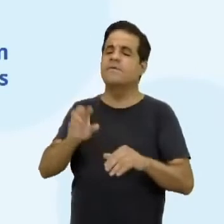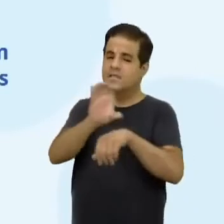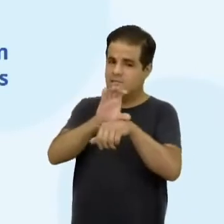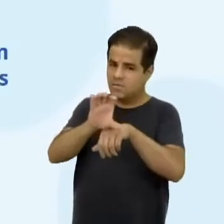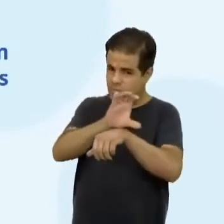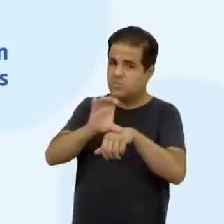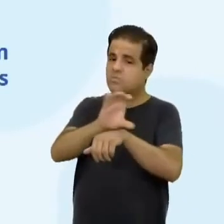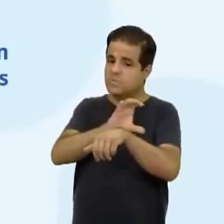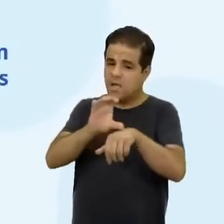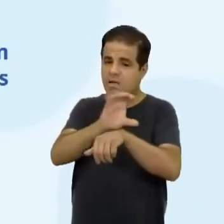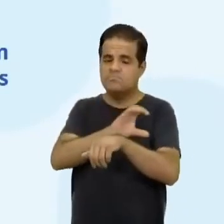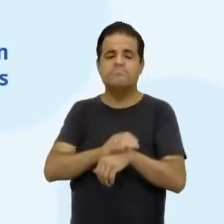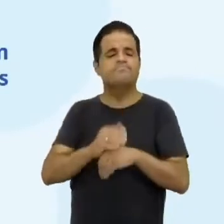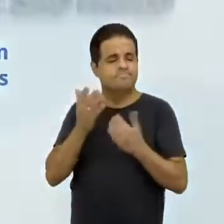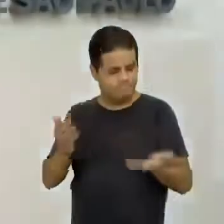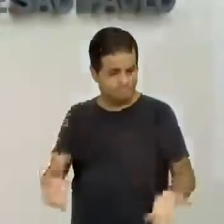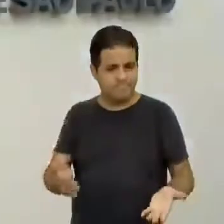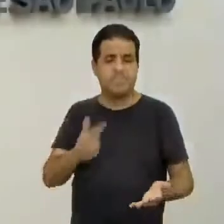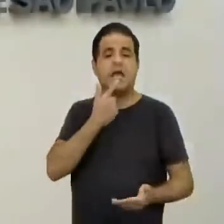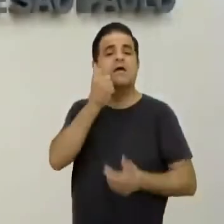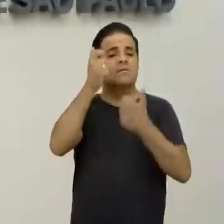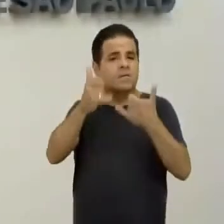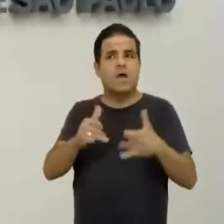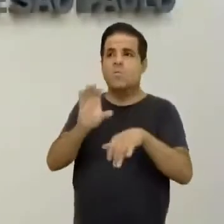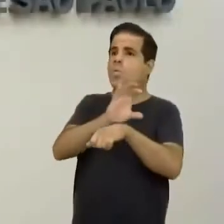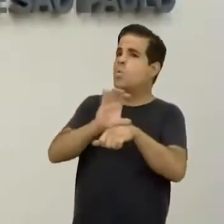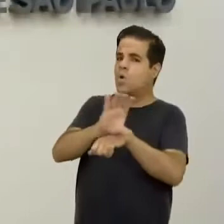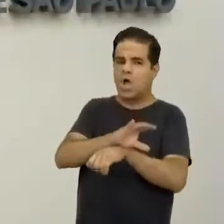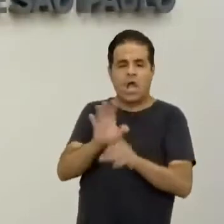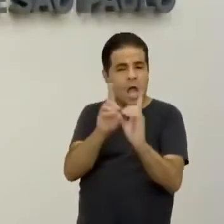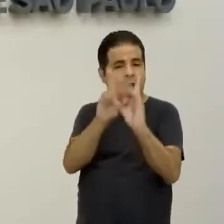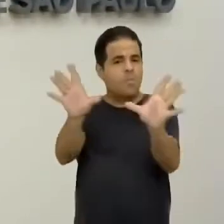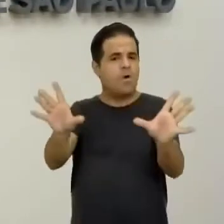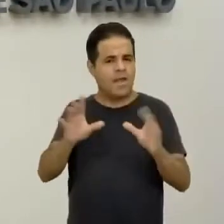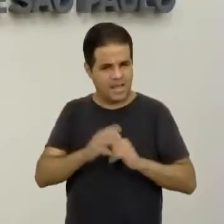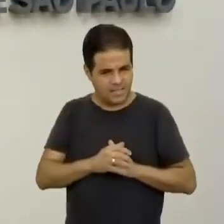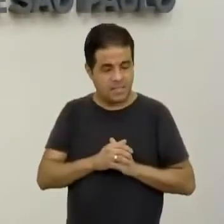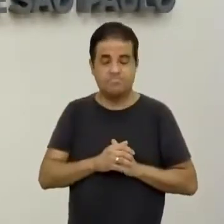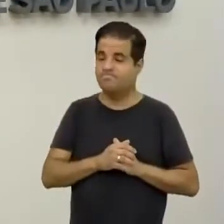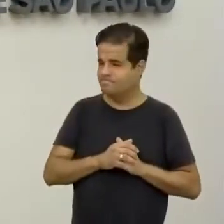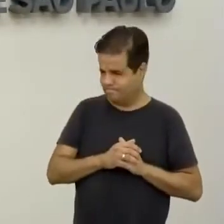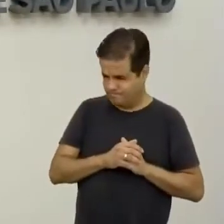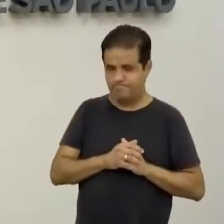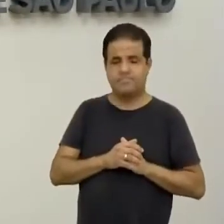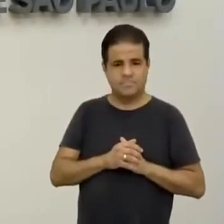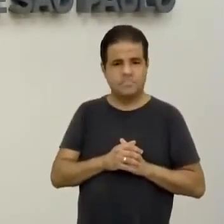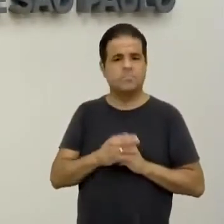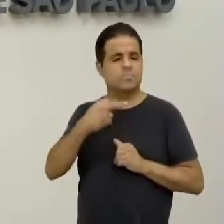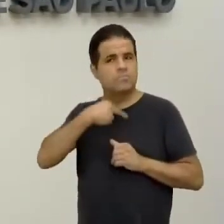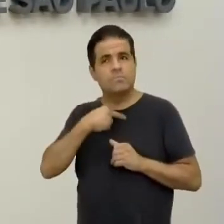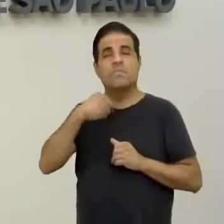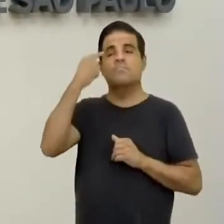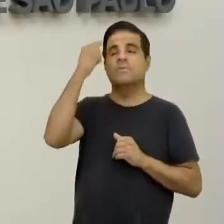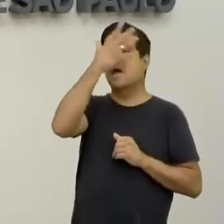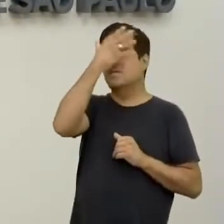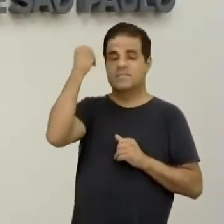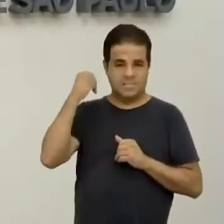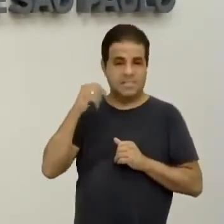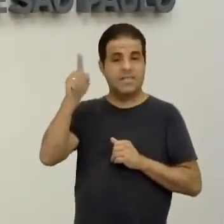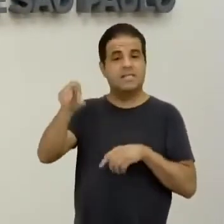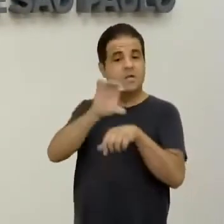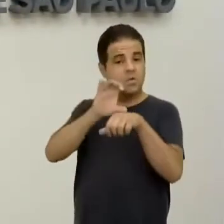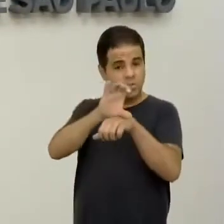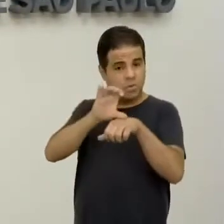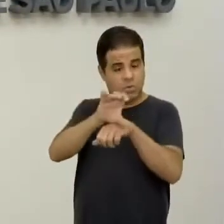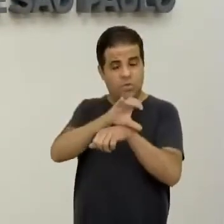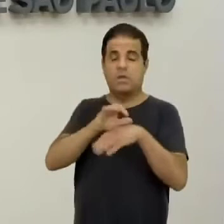constituição que se diz uma constituição democrática. Afinal de contas, não podemos esquecer que essa